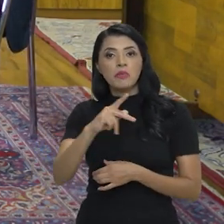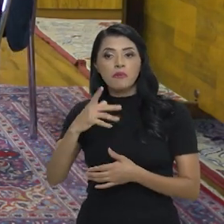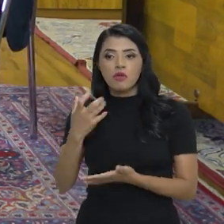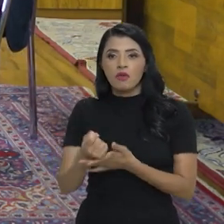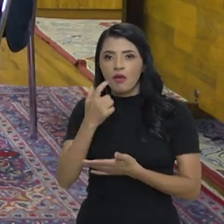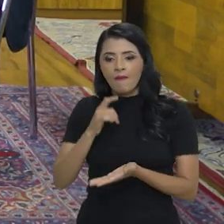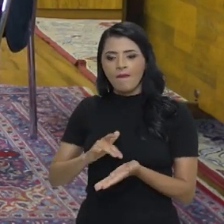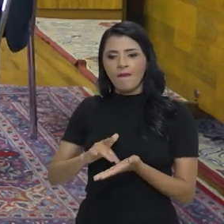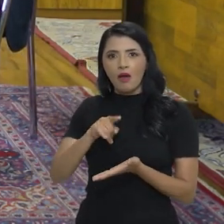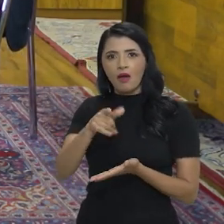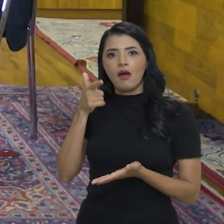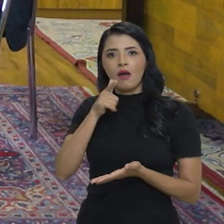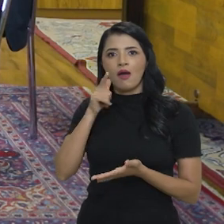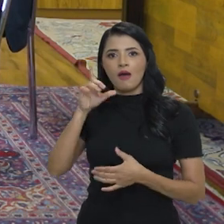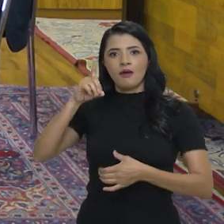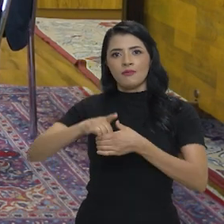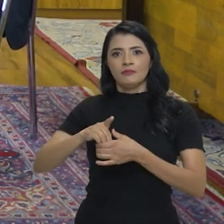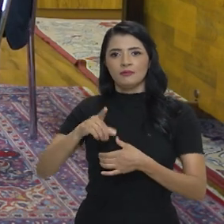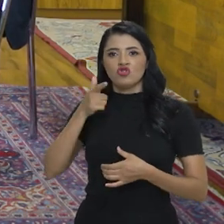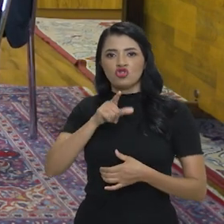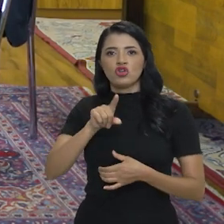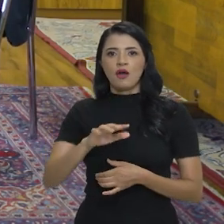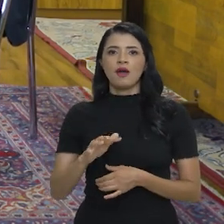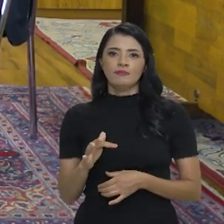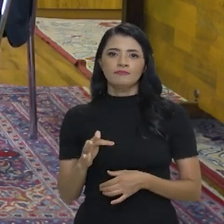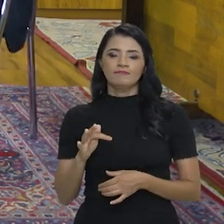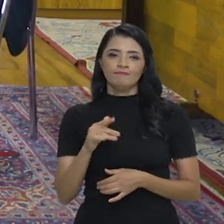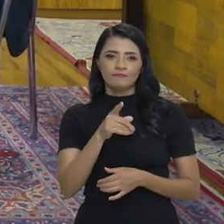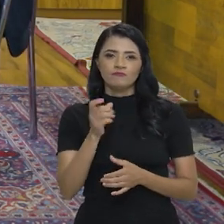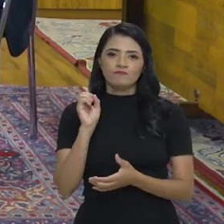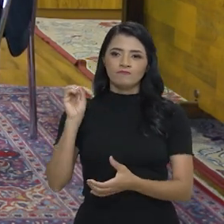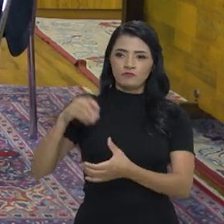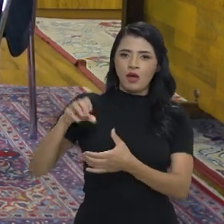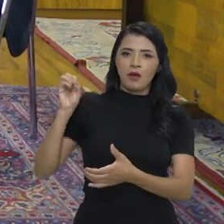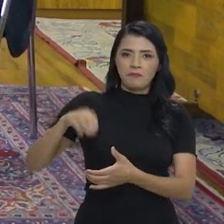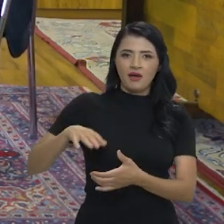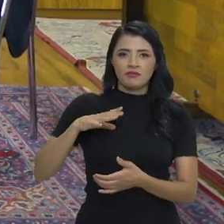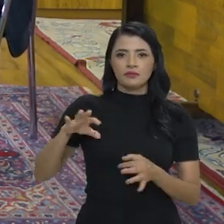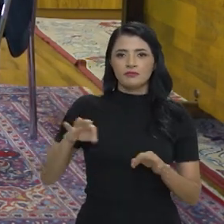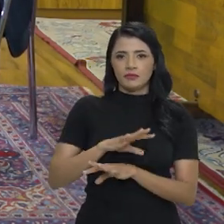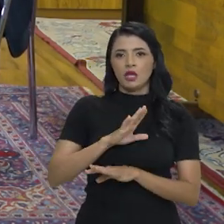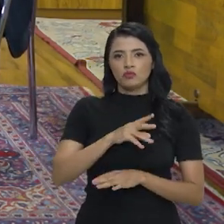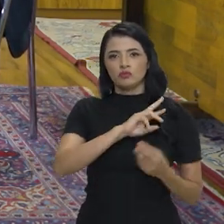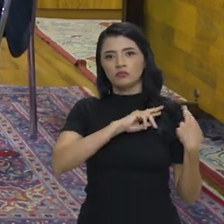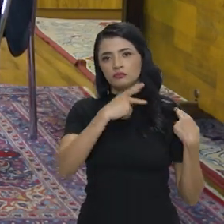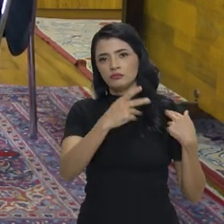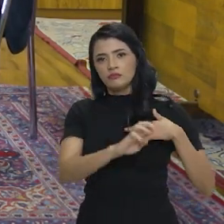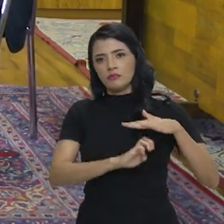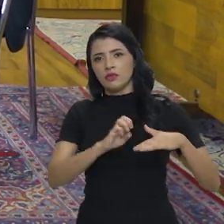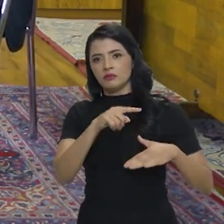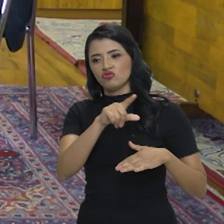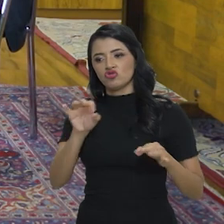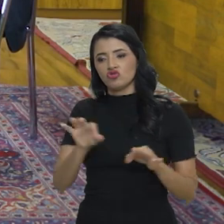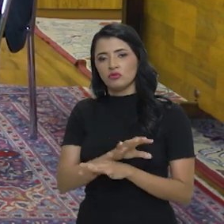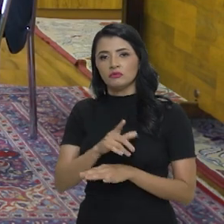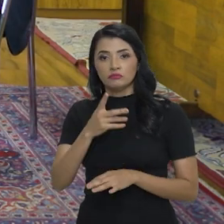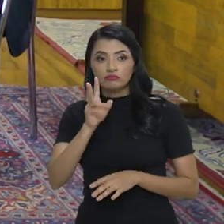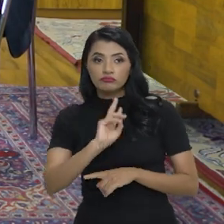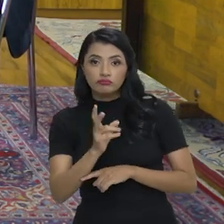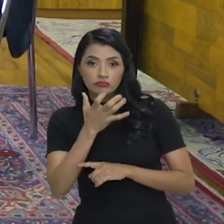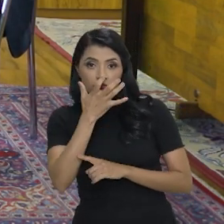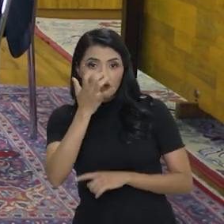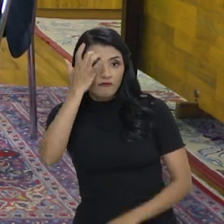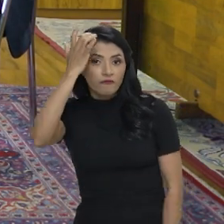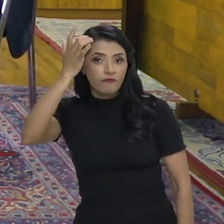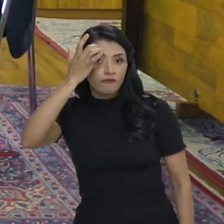aplicativo lá, ele vai saber, caiu lá, plim do fundo de garantia, a já honrou seu compromisso, está tudo certo e E vai facilitar a